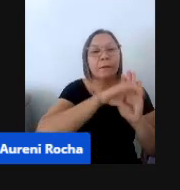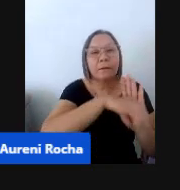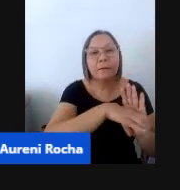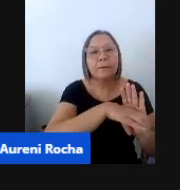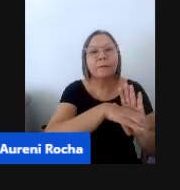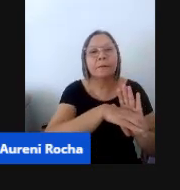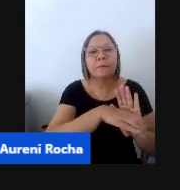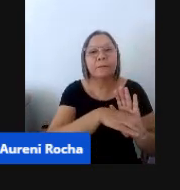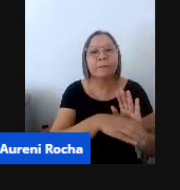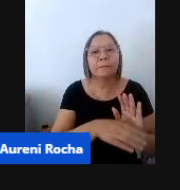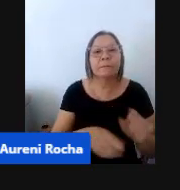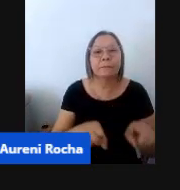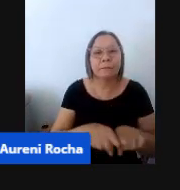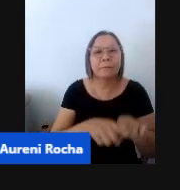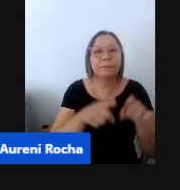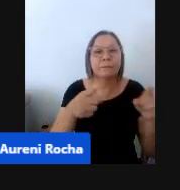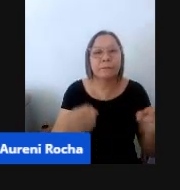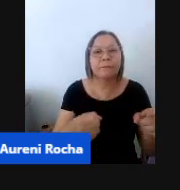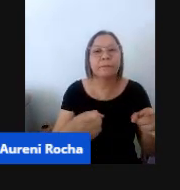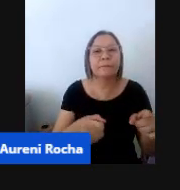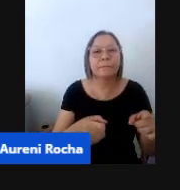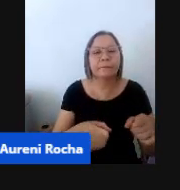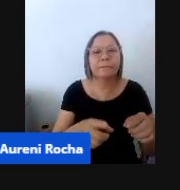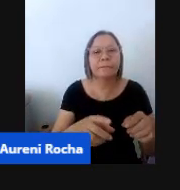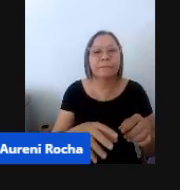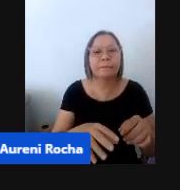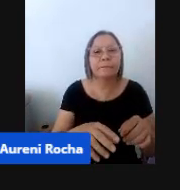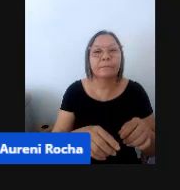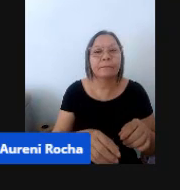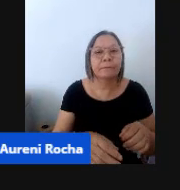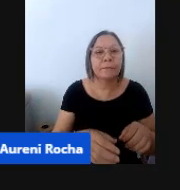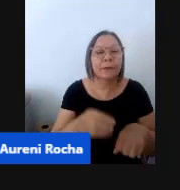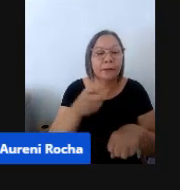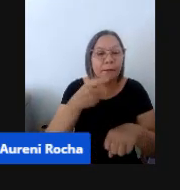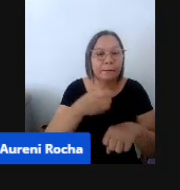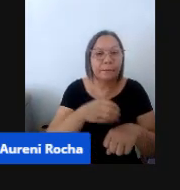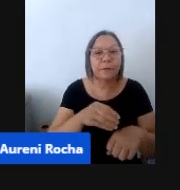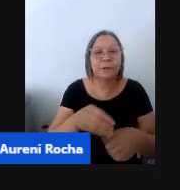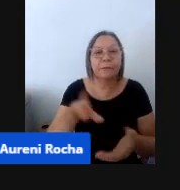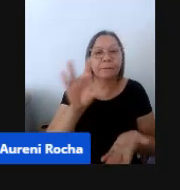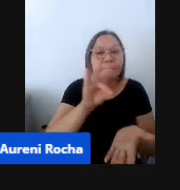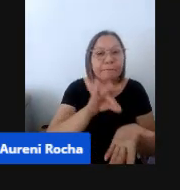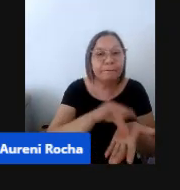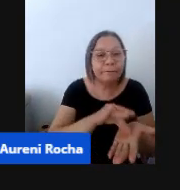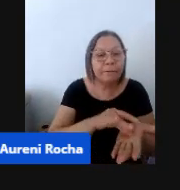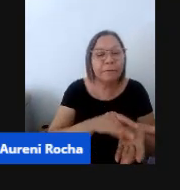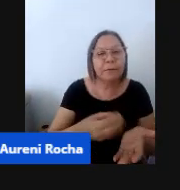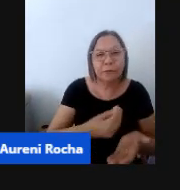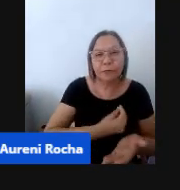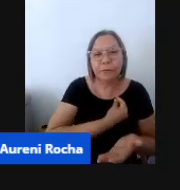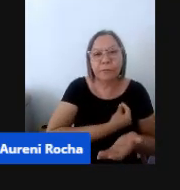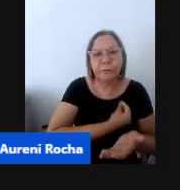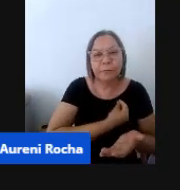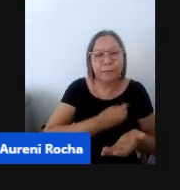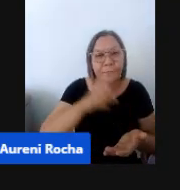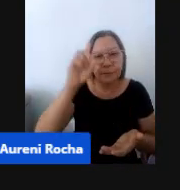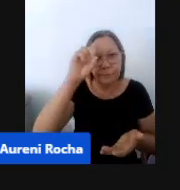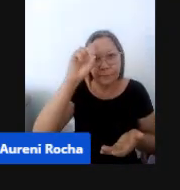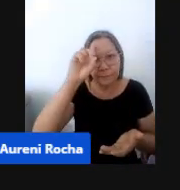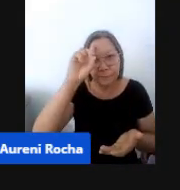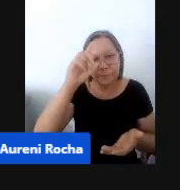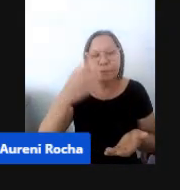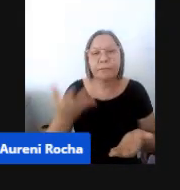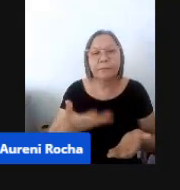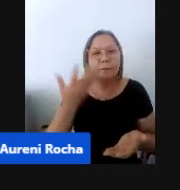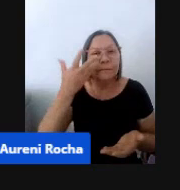acolhe as situações e experiências concretas de vida cotidiana das crianças e os seus saberes, porque